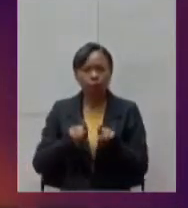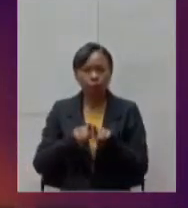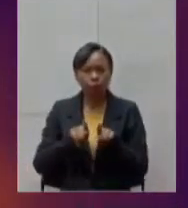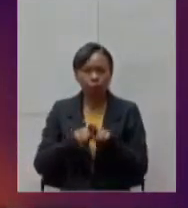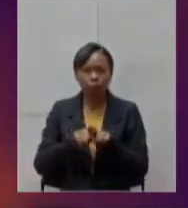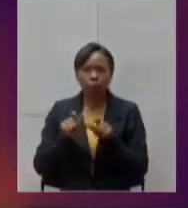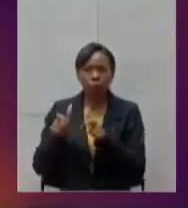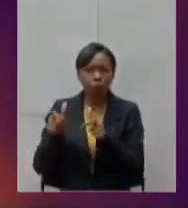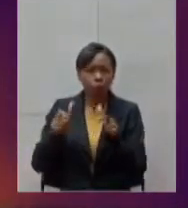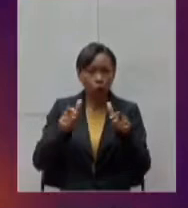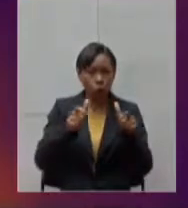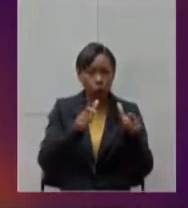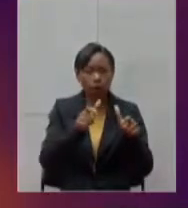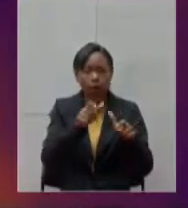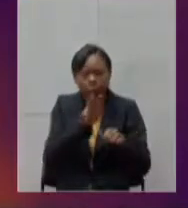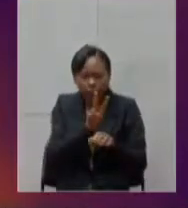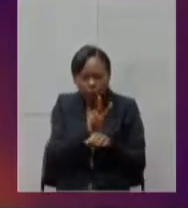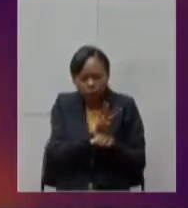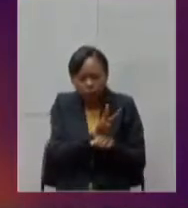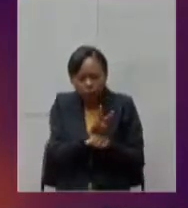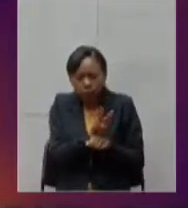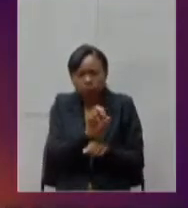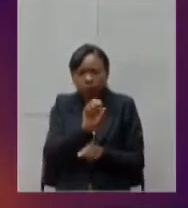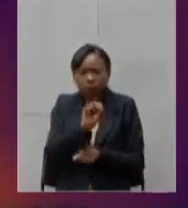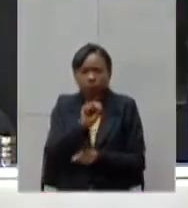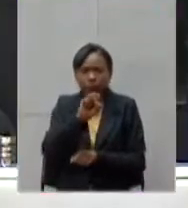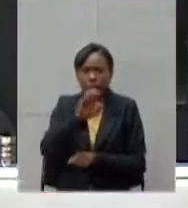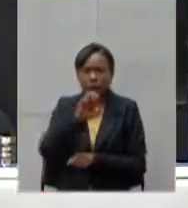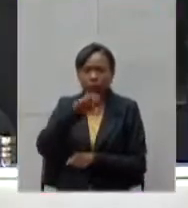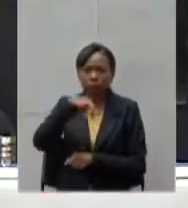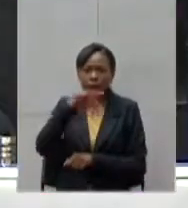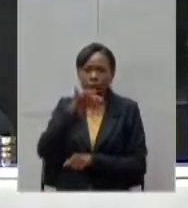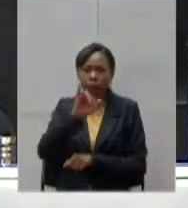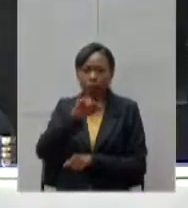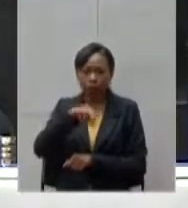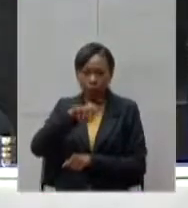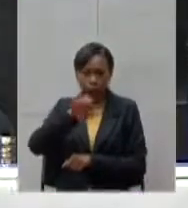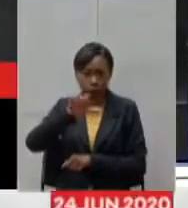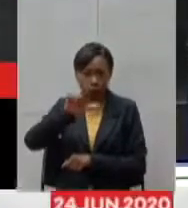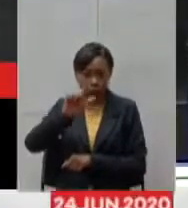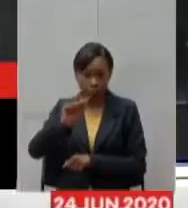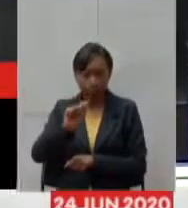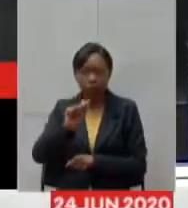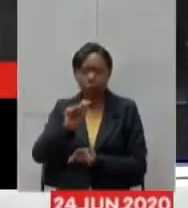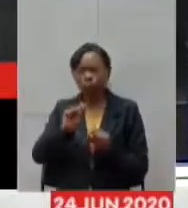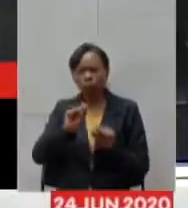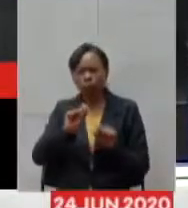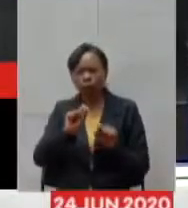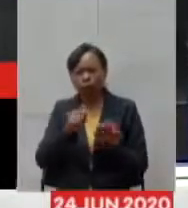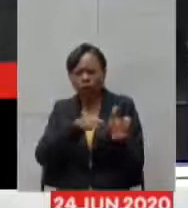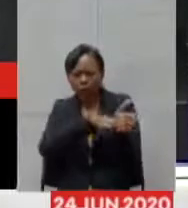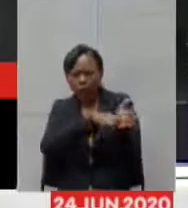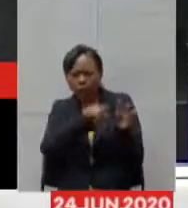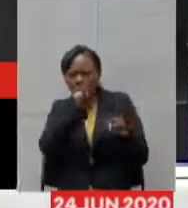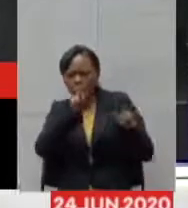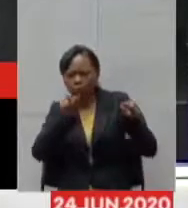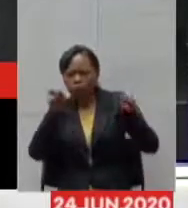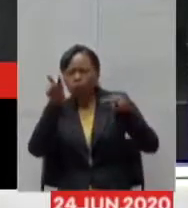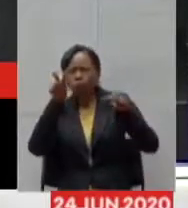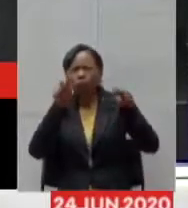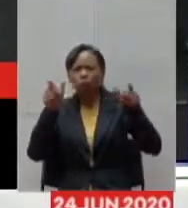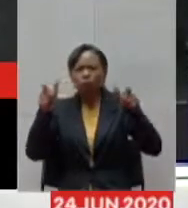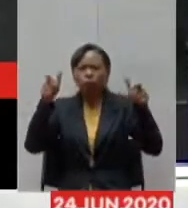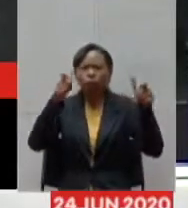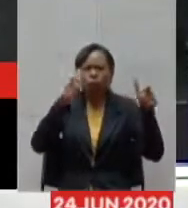unidades sentinelas têm por objetivo fazer um rastreamento e um plano amostral de todas as doenças virais que estão